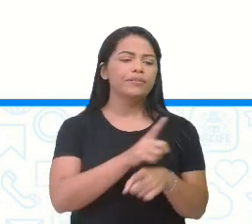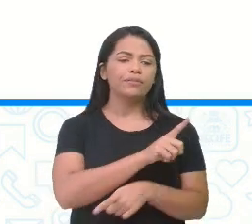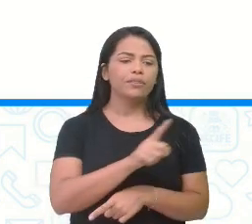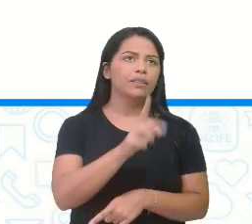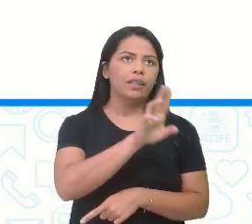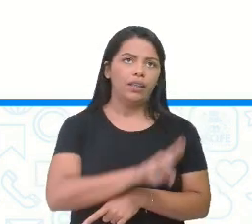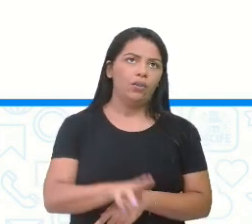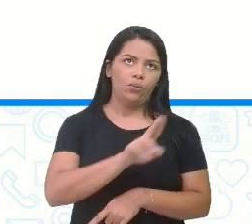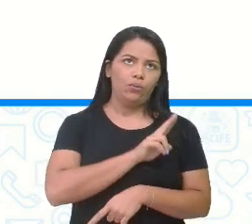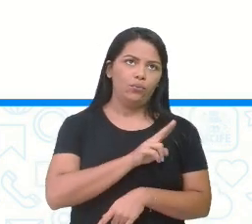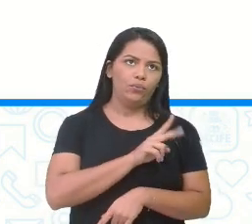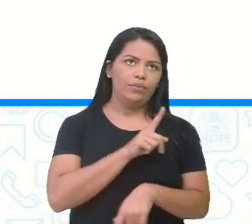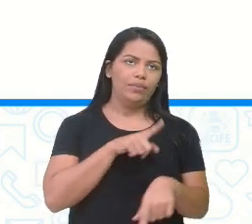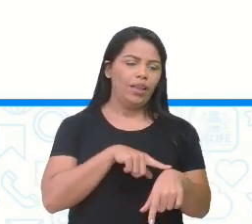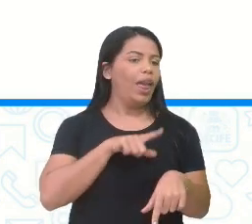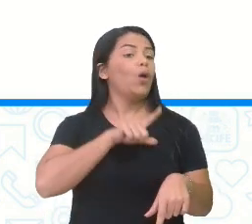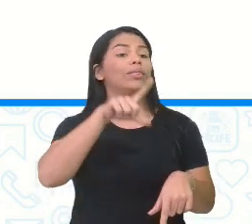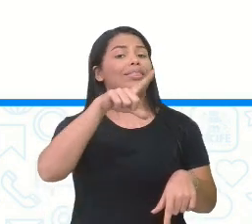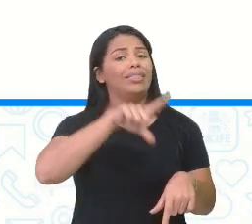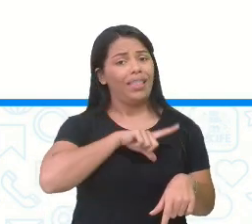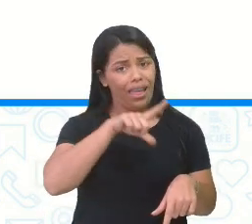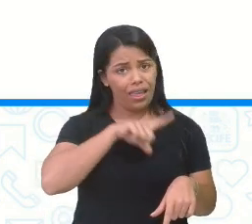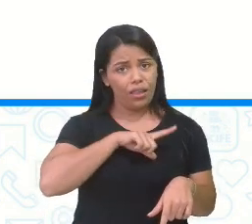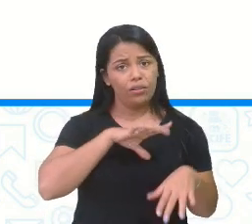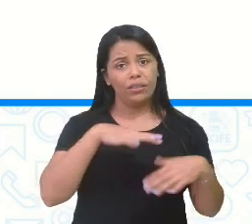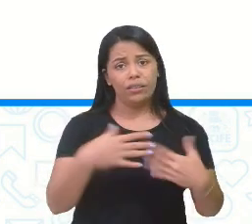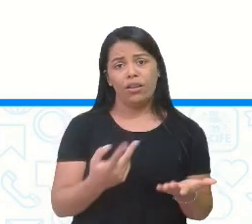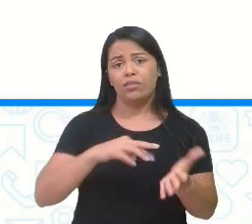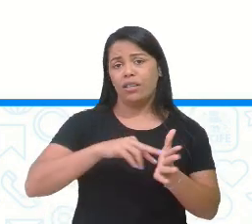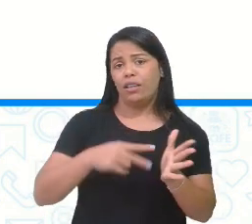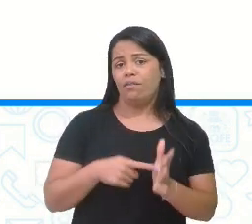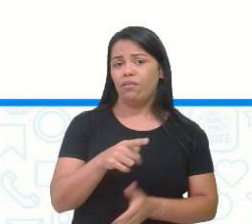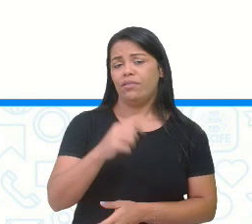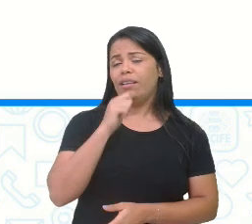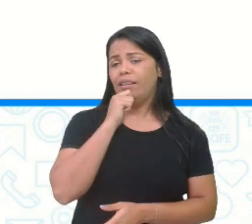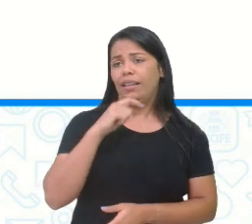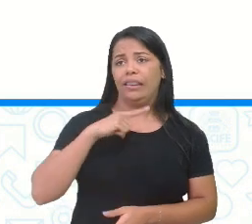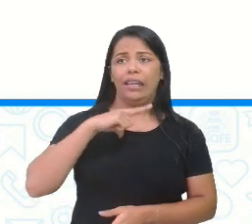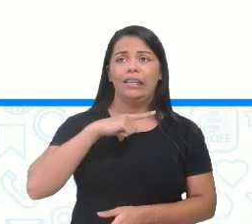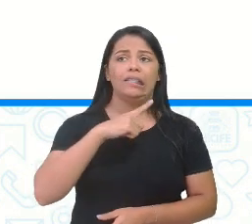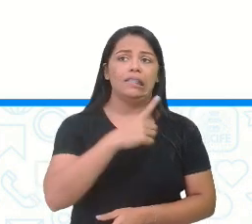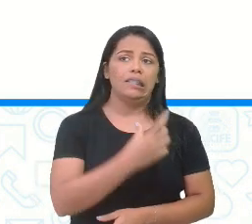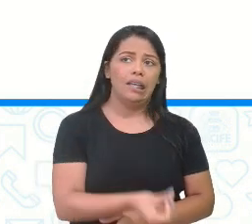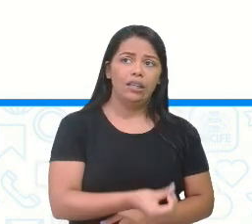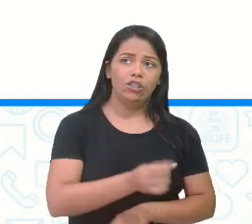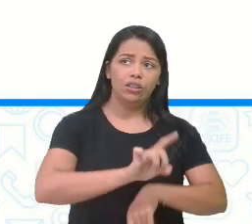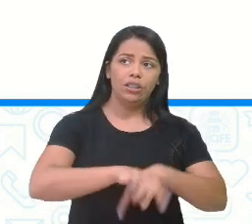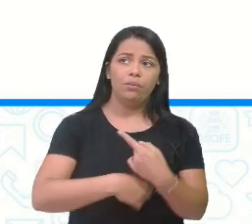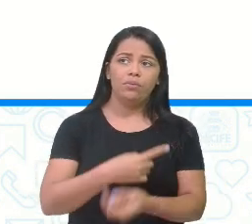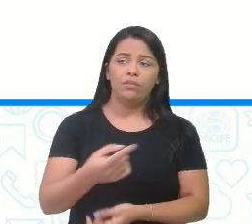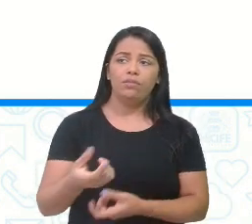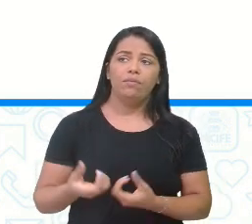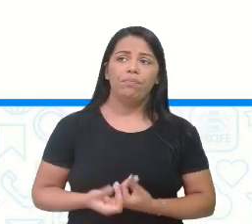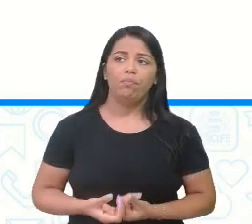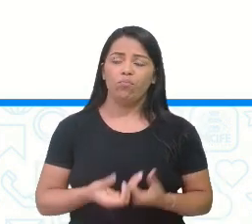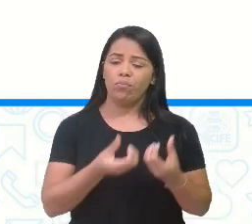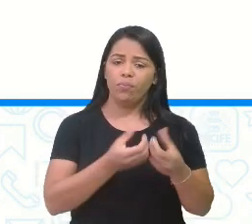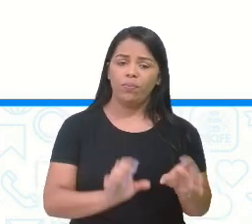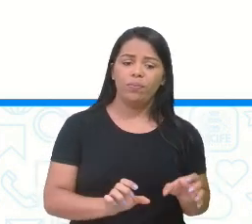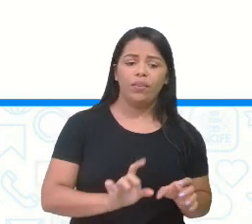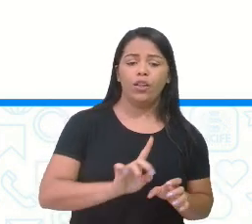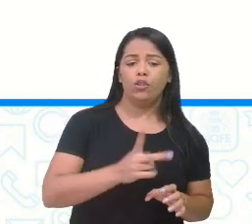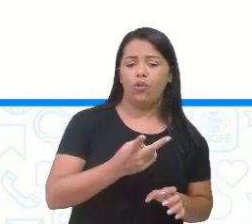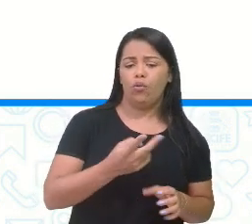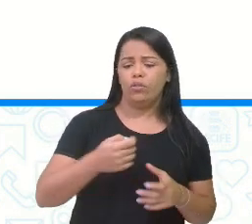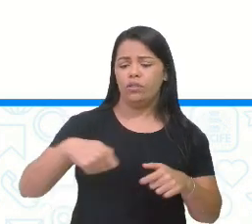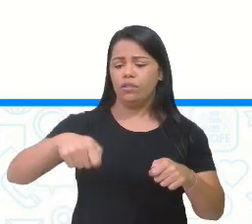Eu tenho seis ovos. Sim. Então, dá a entender que você tem seis ainda. Certo. Agora, depois você fala, quebrou dois, fritou dois, comeu